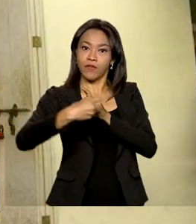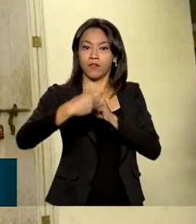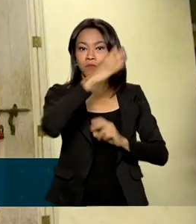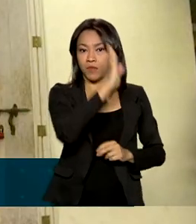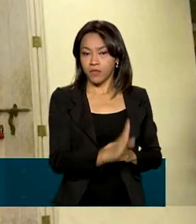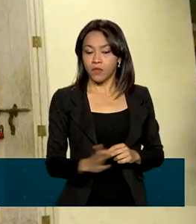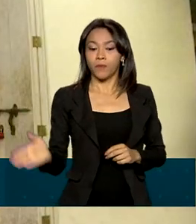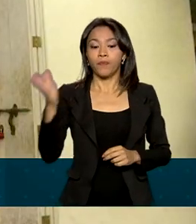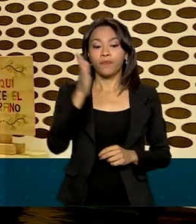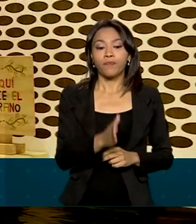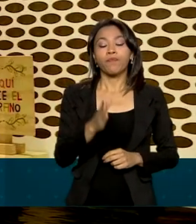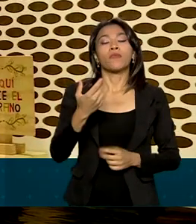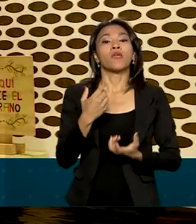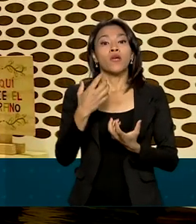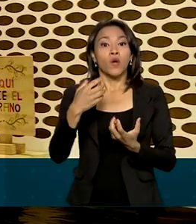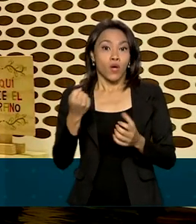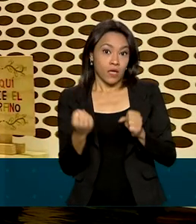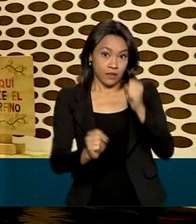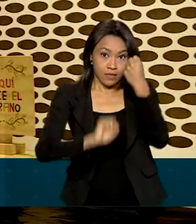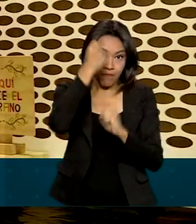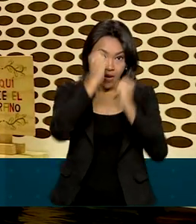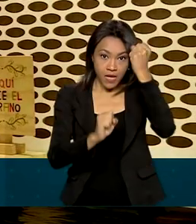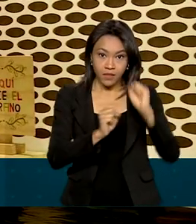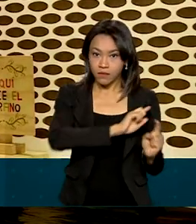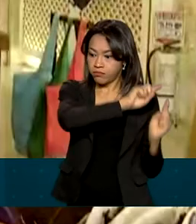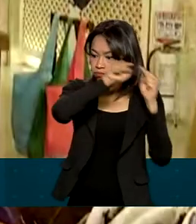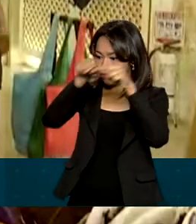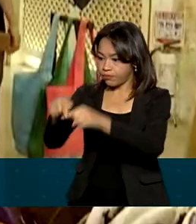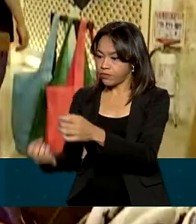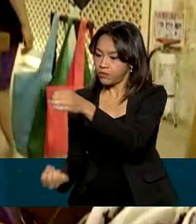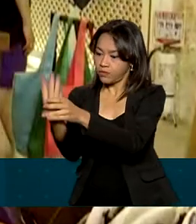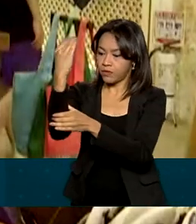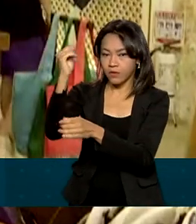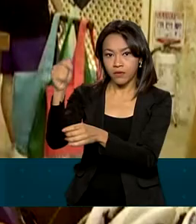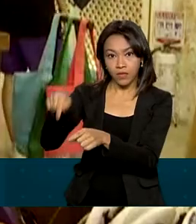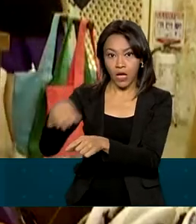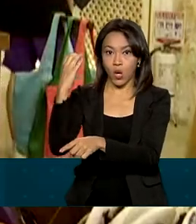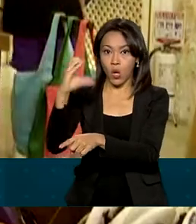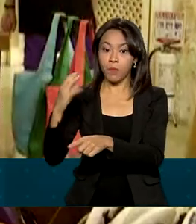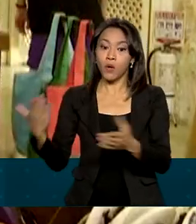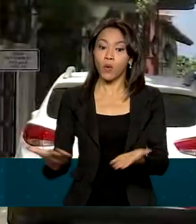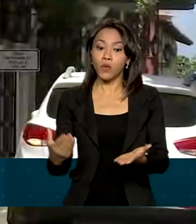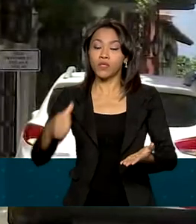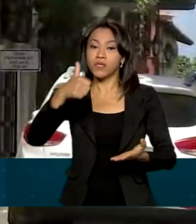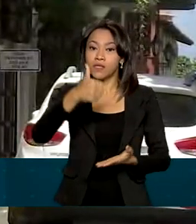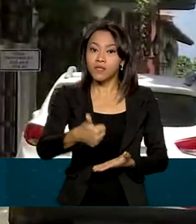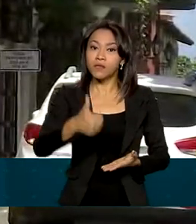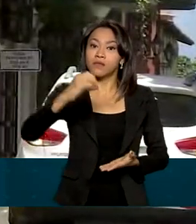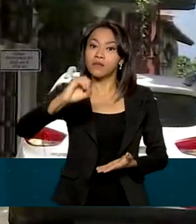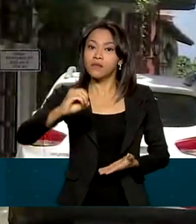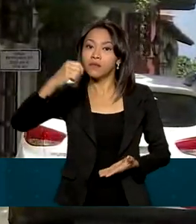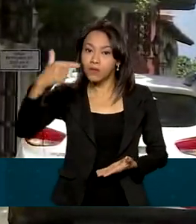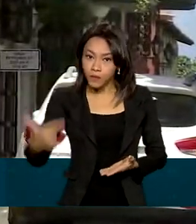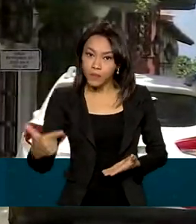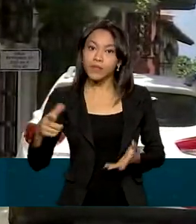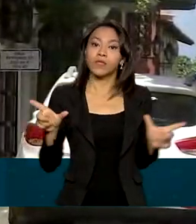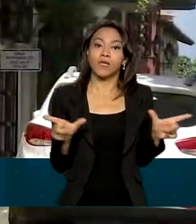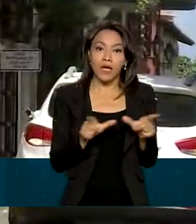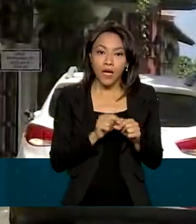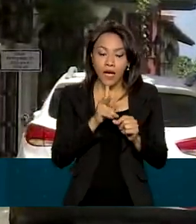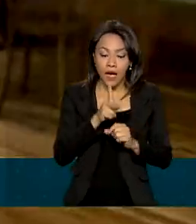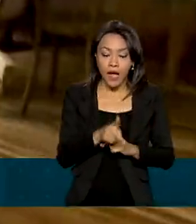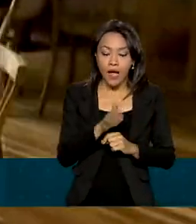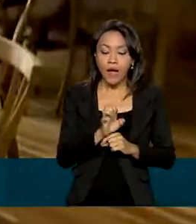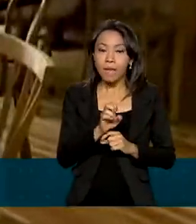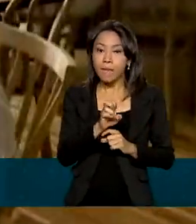número de empresas brasileiras instaladas na Colômbia cresceu. Hoje, são 102. Segundo a Apex Brasil, a